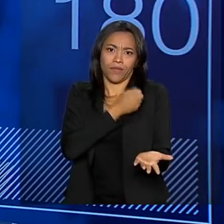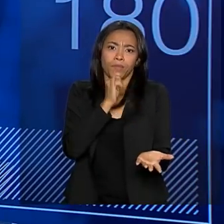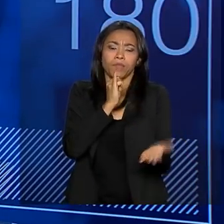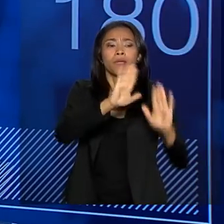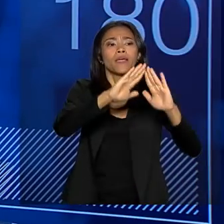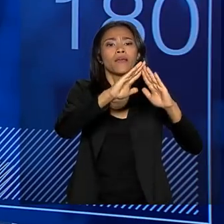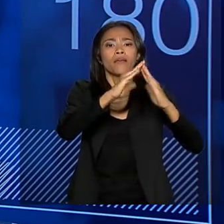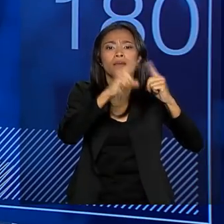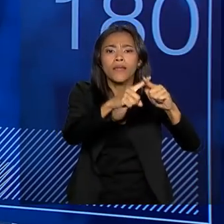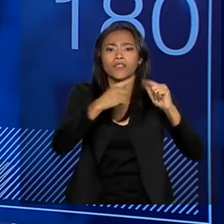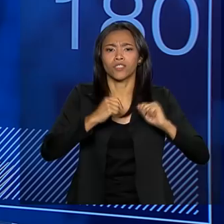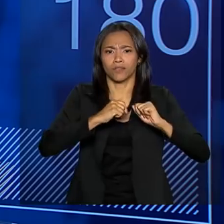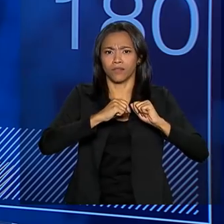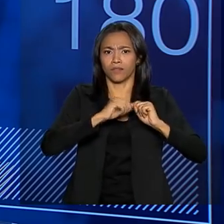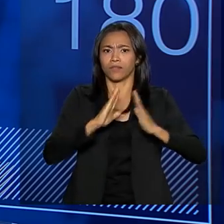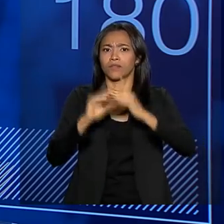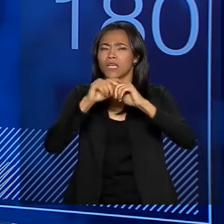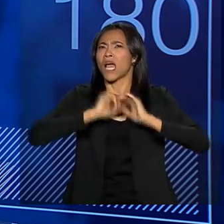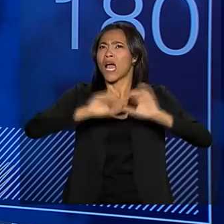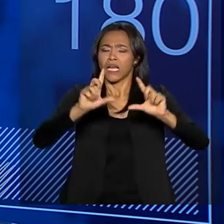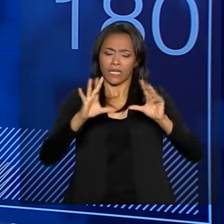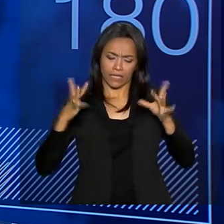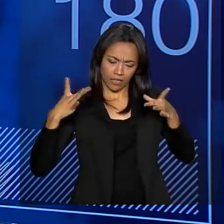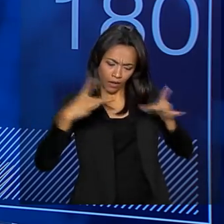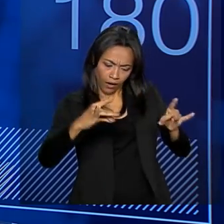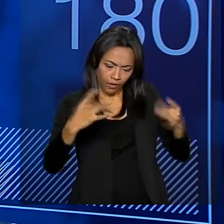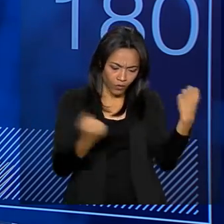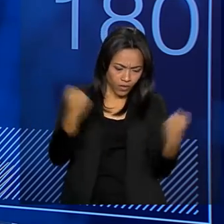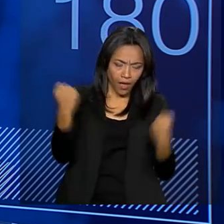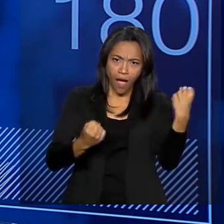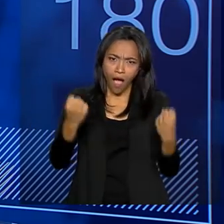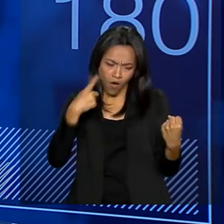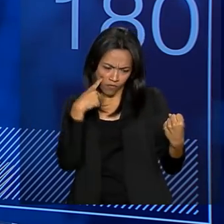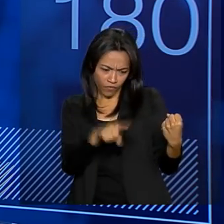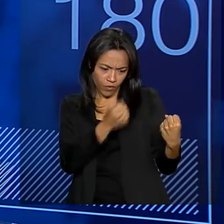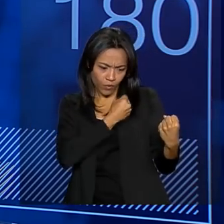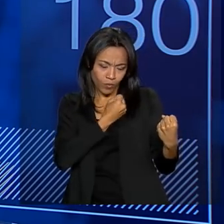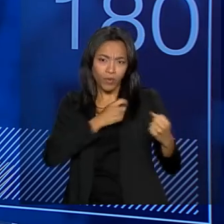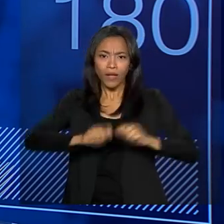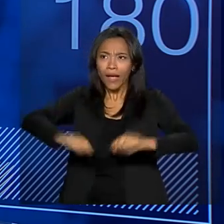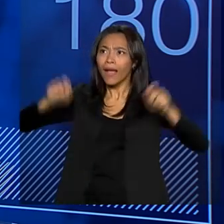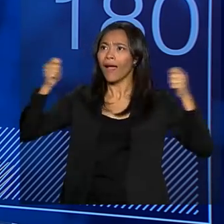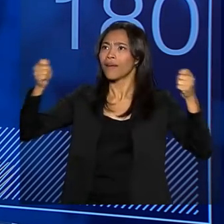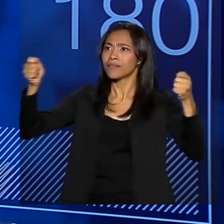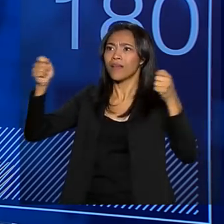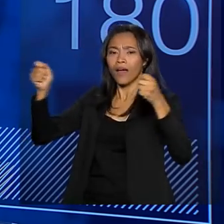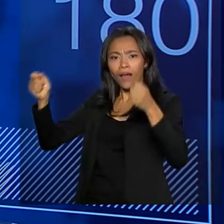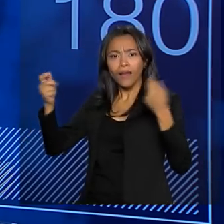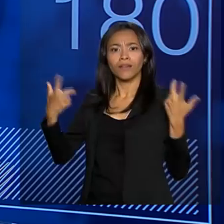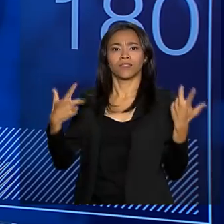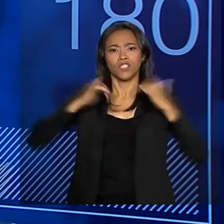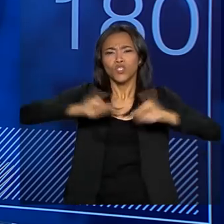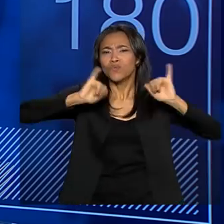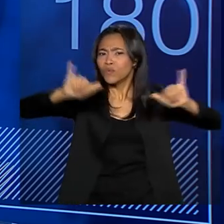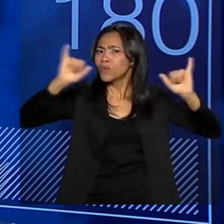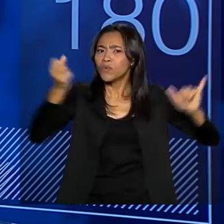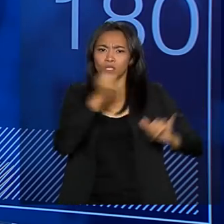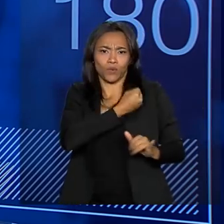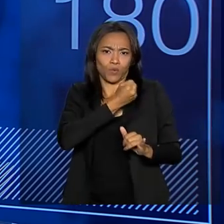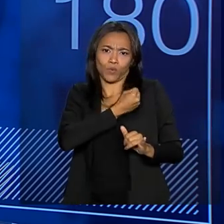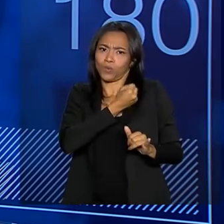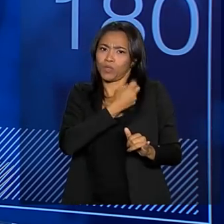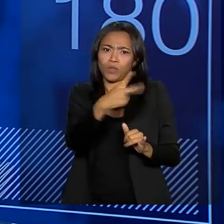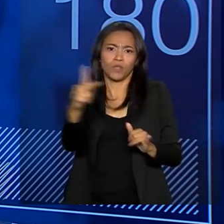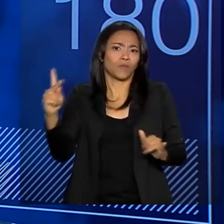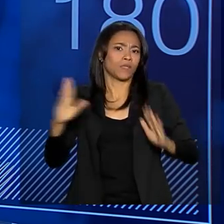igrejas, façam adesivos de carro, distribuam os carros, façam cartazes, façam faixas, divulgue o número na